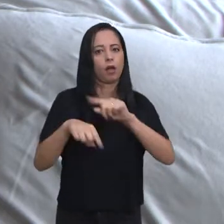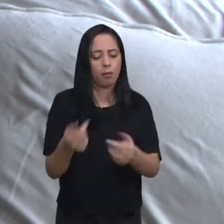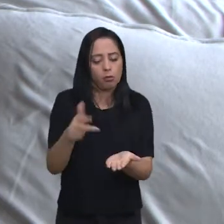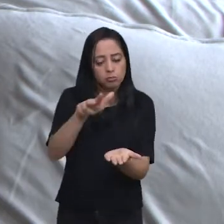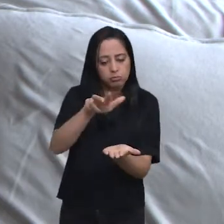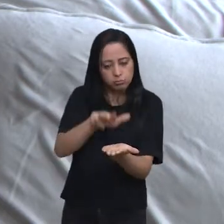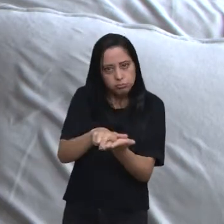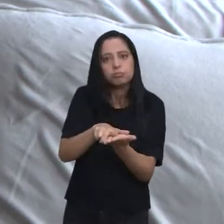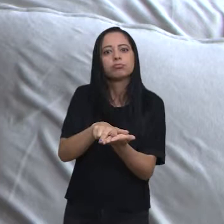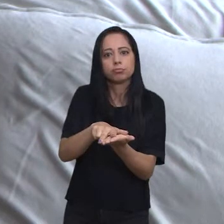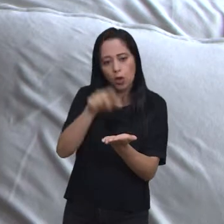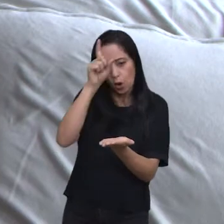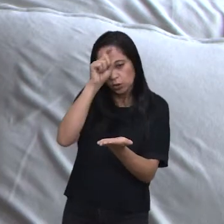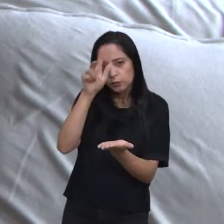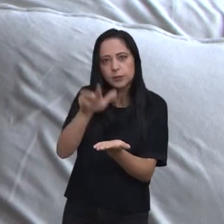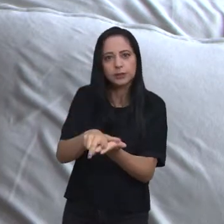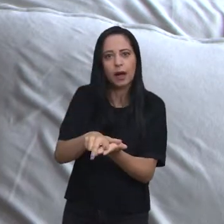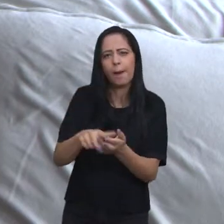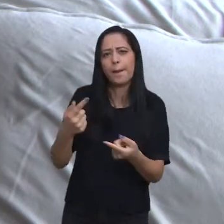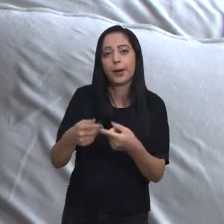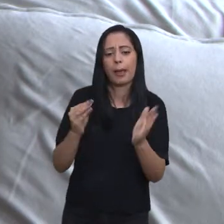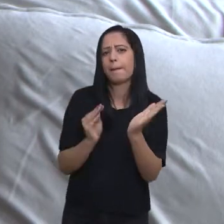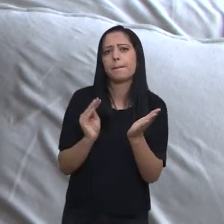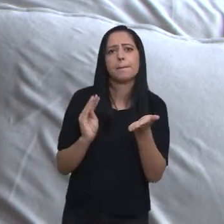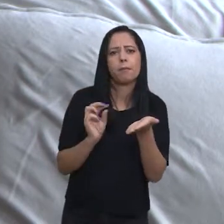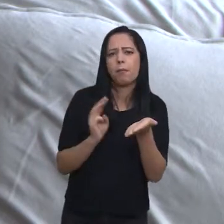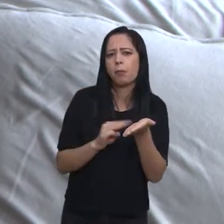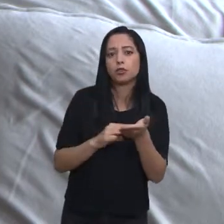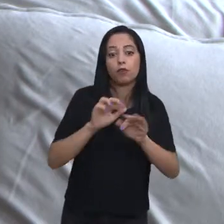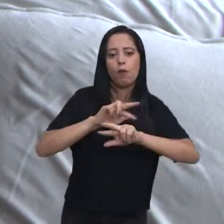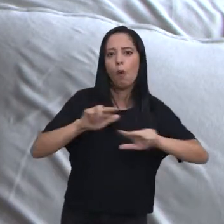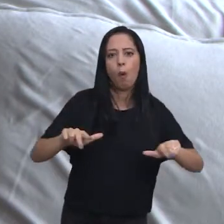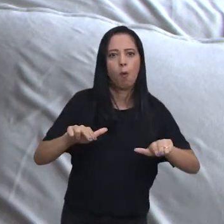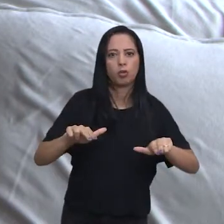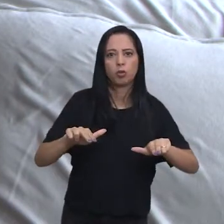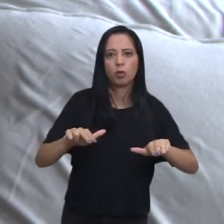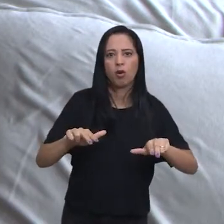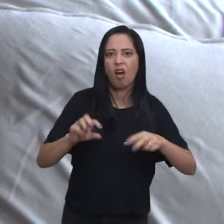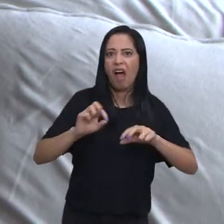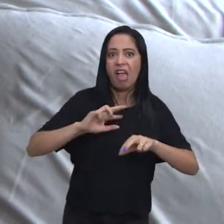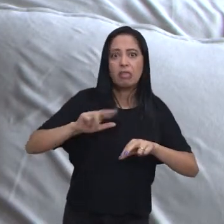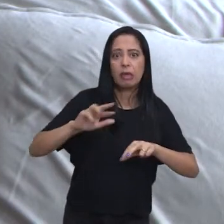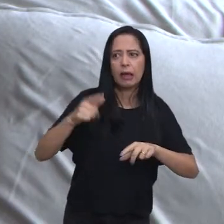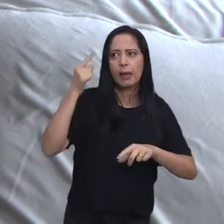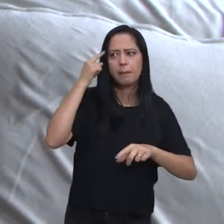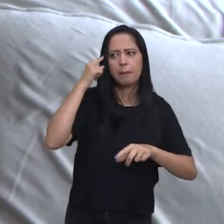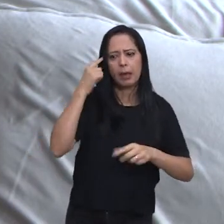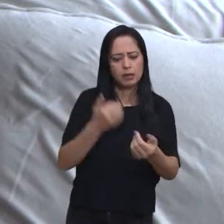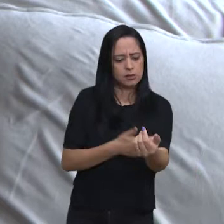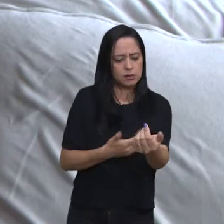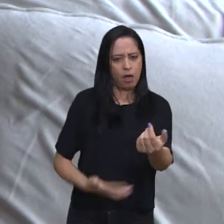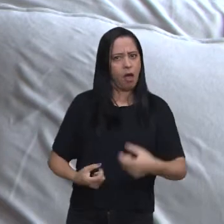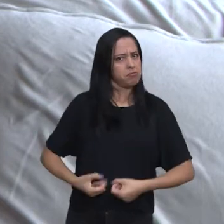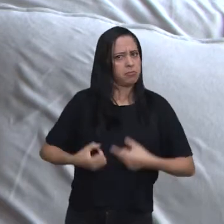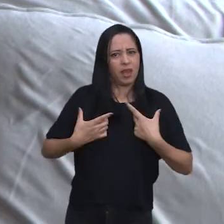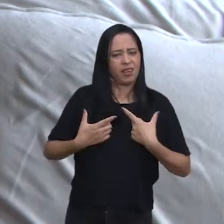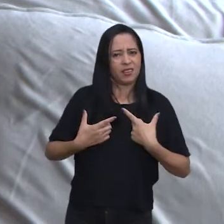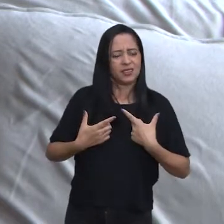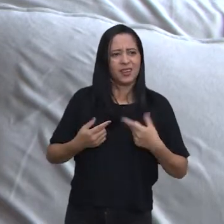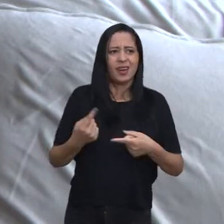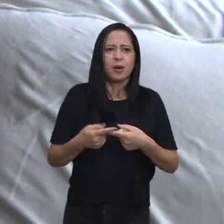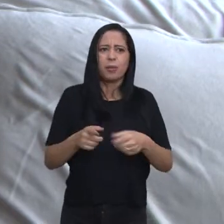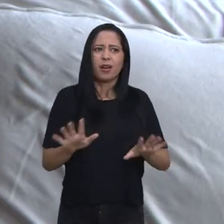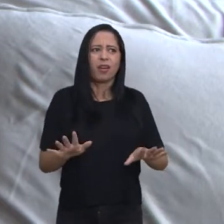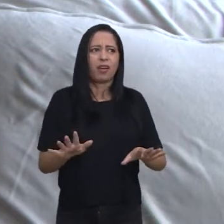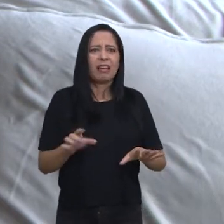por outros motivos. Ninguém suspeitava de início o que seria a leucemia. Porque ninguém espera